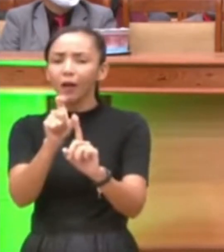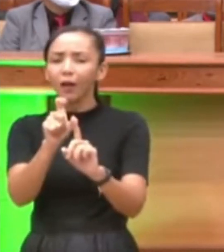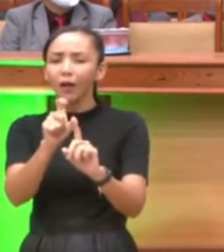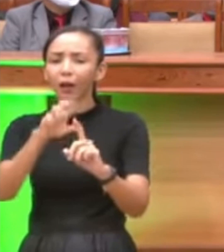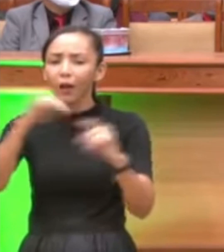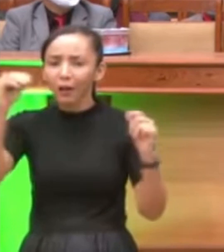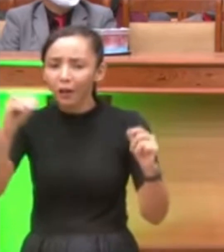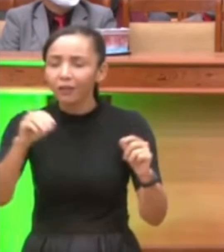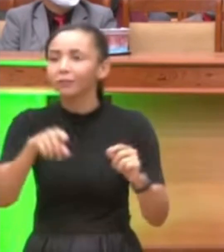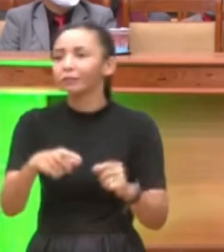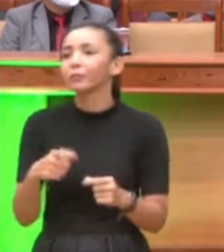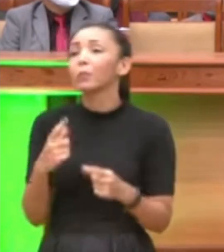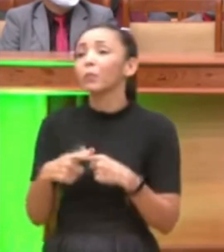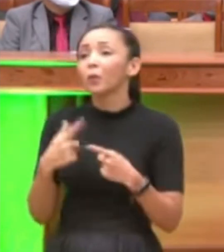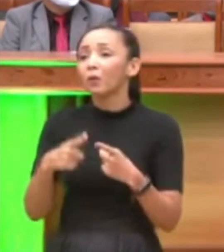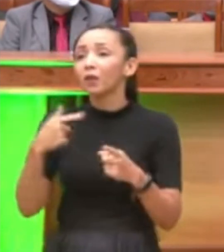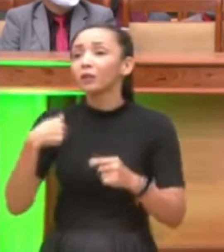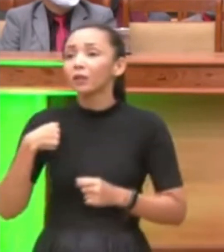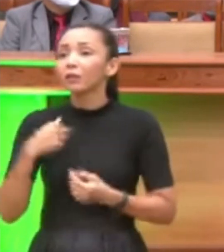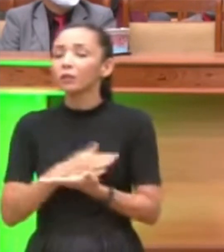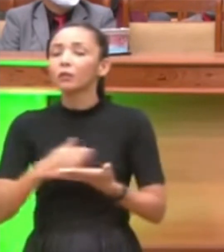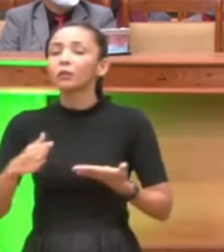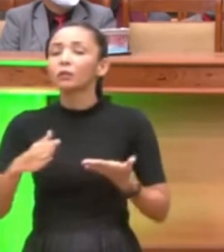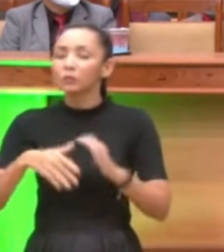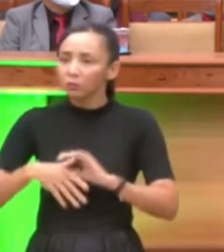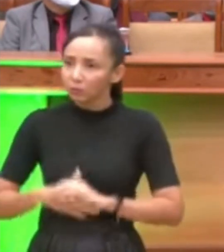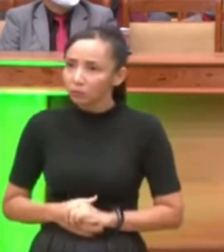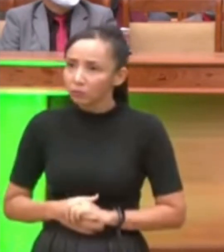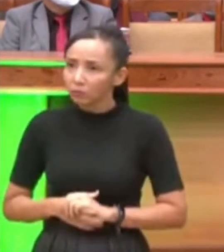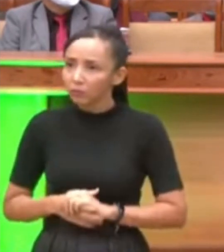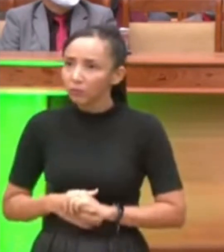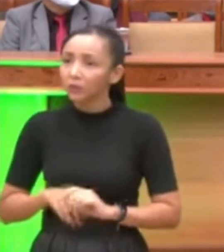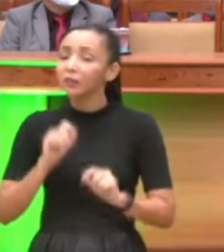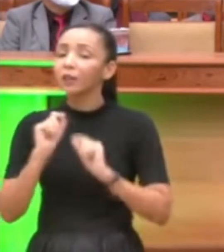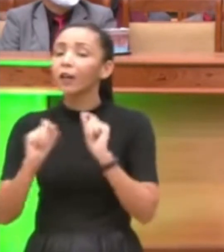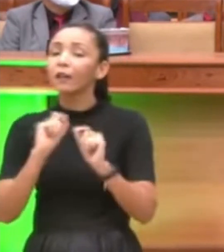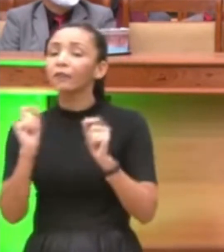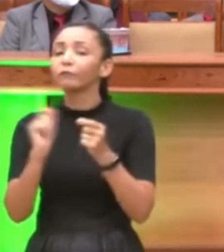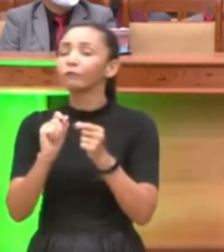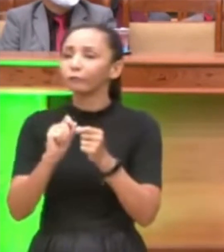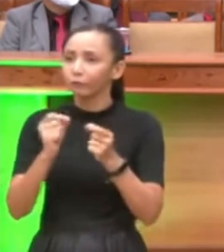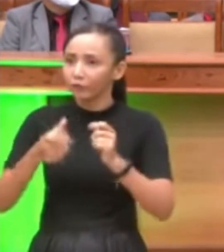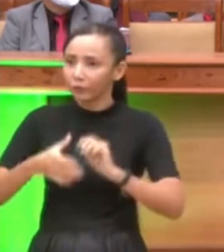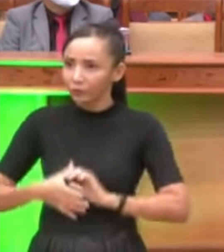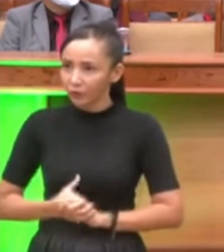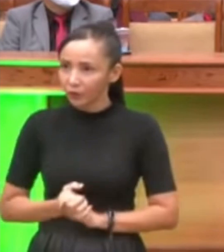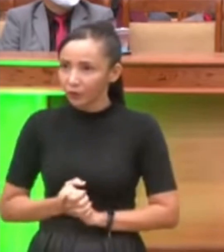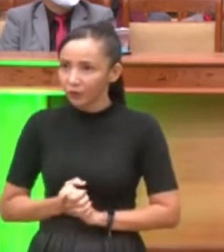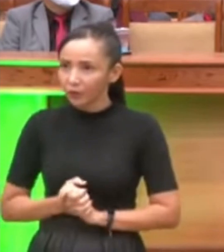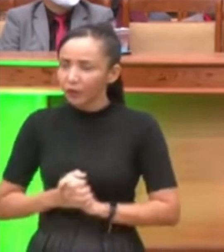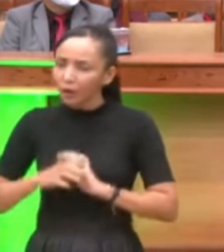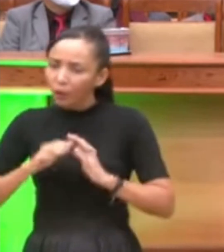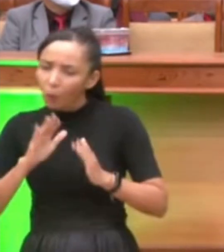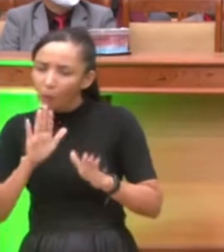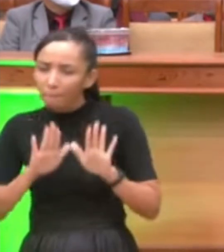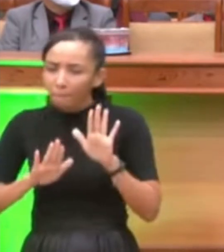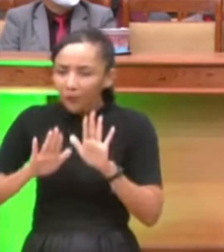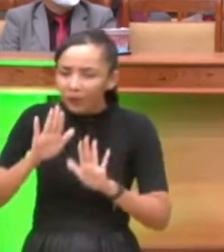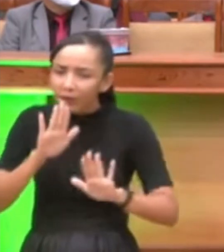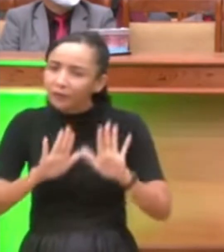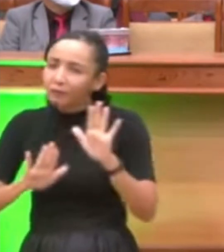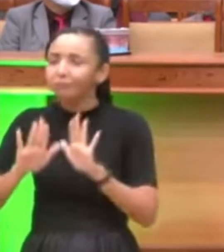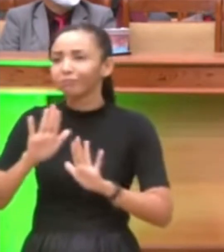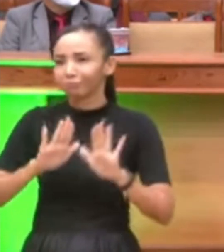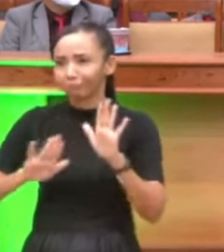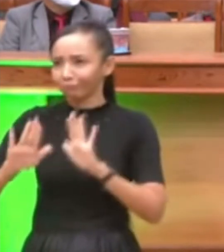a senhora tá me conhecendo? quem sou eu? pastor ela precisa do tratamento sim, a mente dela tava devagar, então precisa do tratamento,